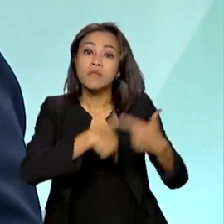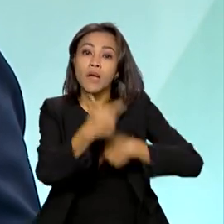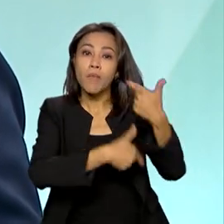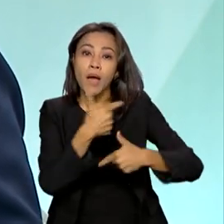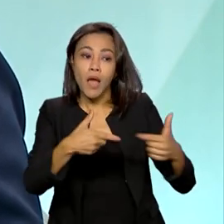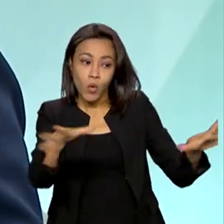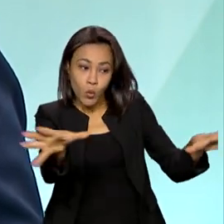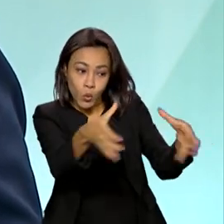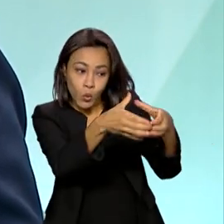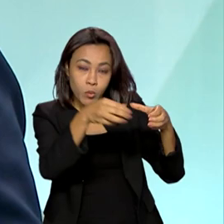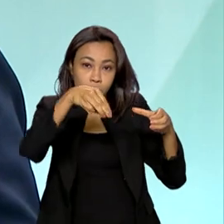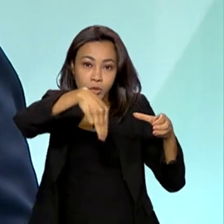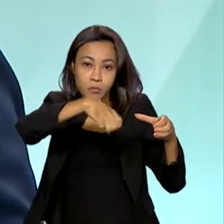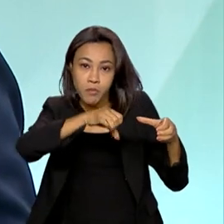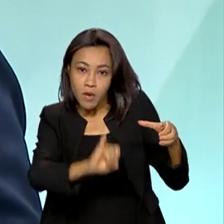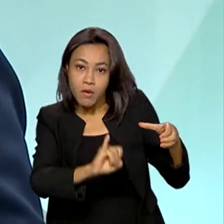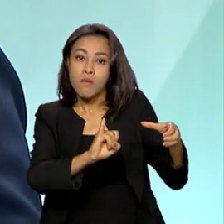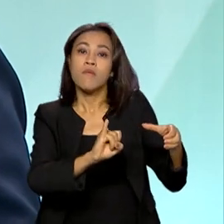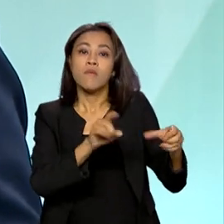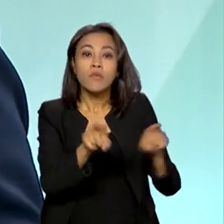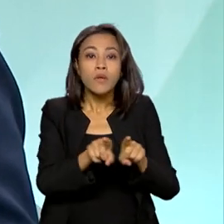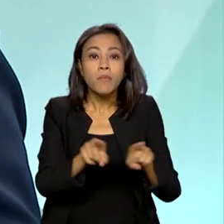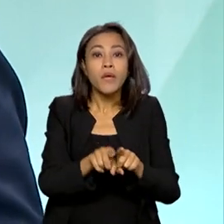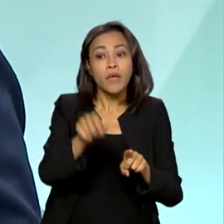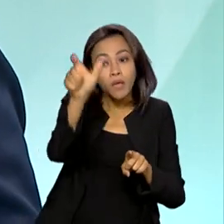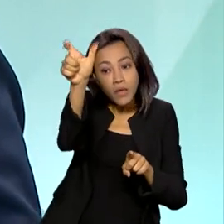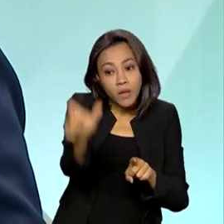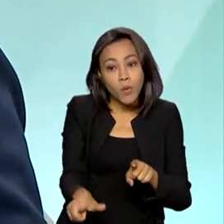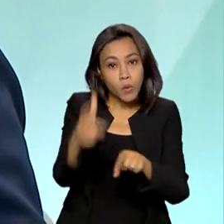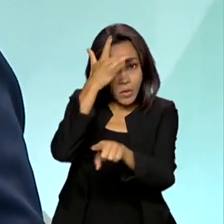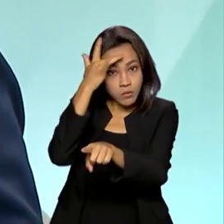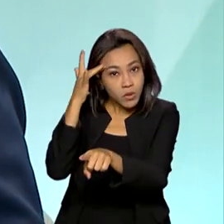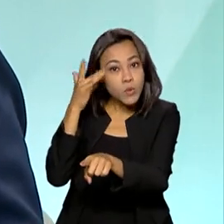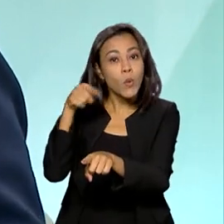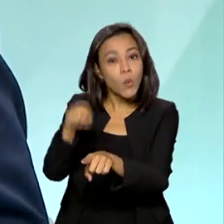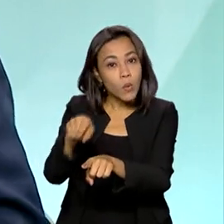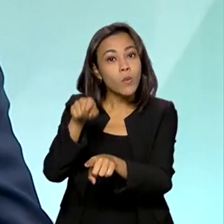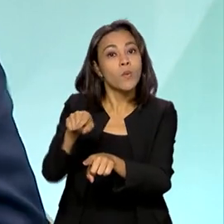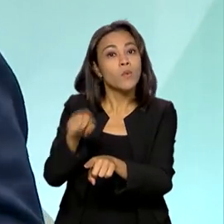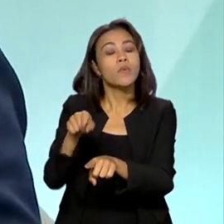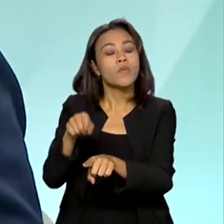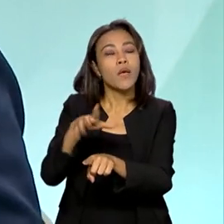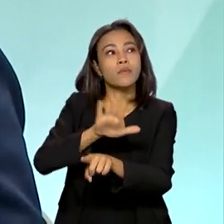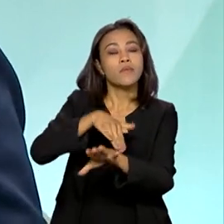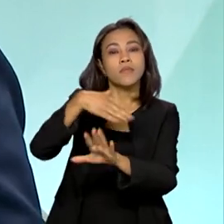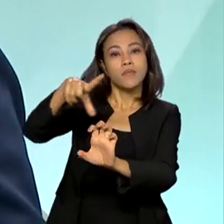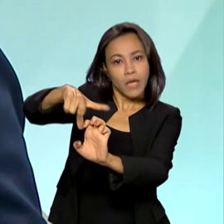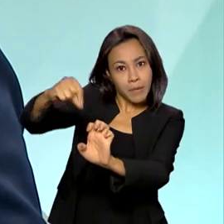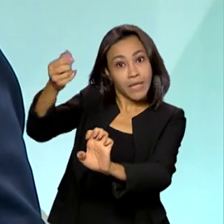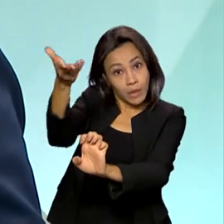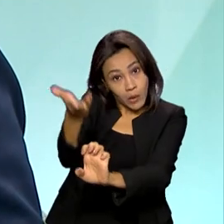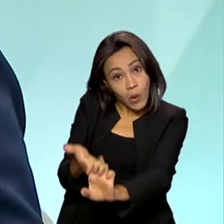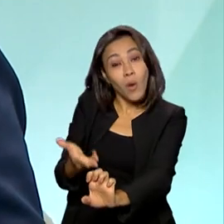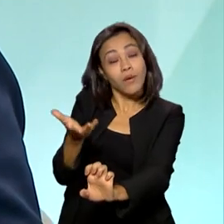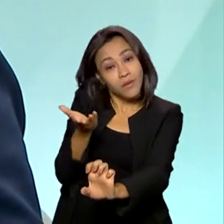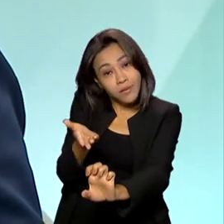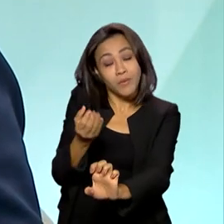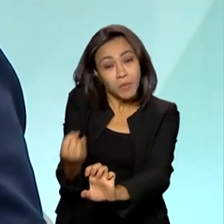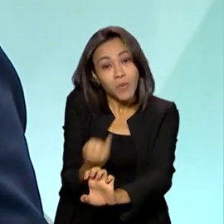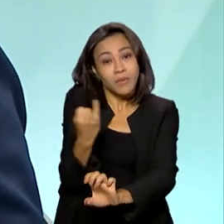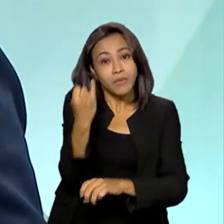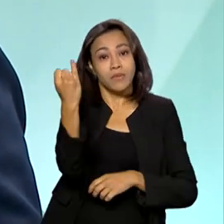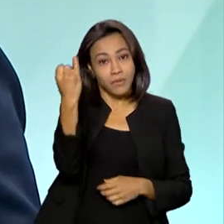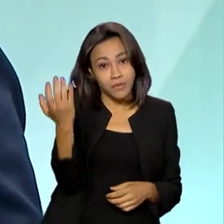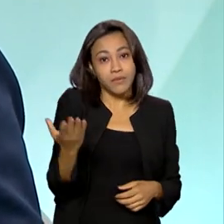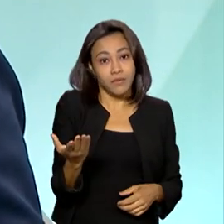com os MEIs, mas também com o contribuinte individual, que é uma figura que, via de regra, a gente acaba esquecendo, né, e que são figuras importantes,